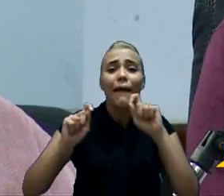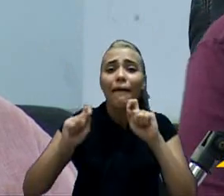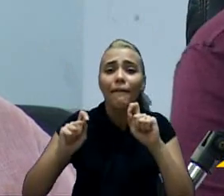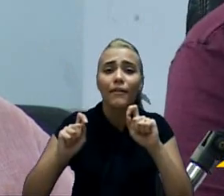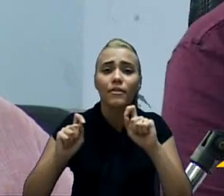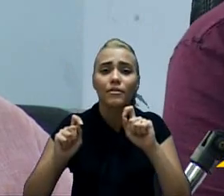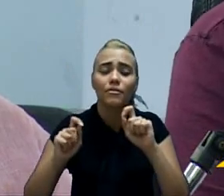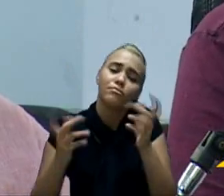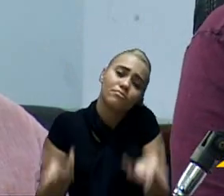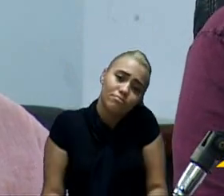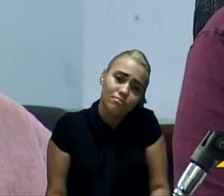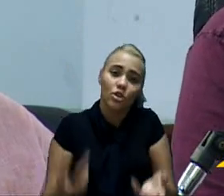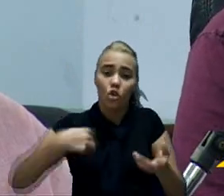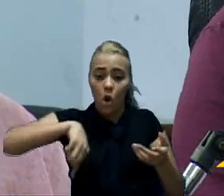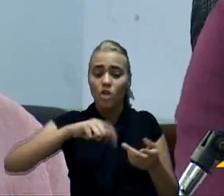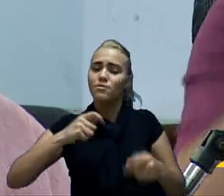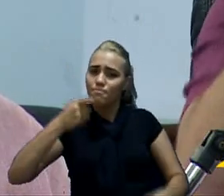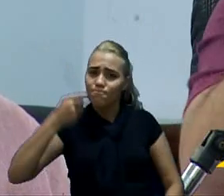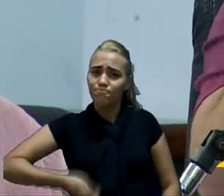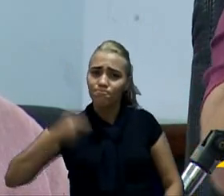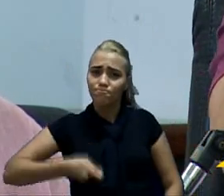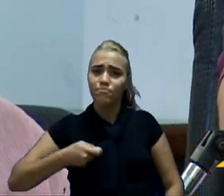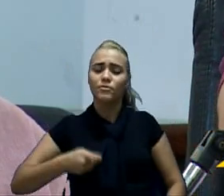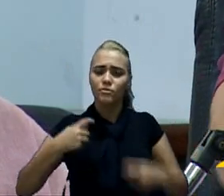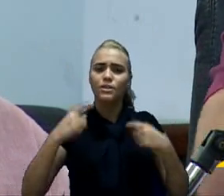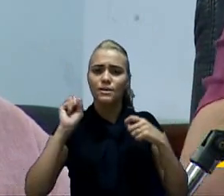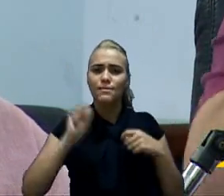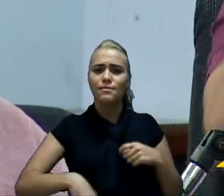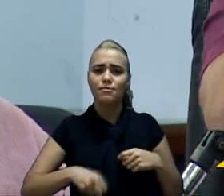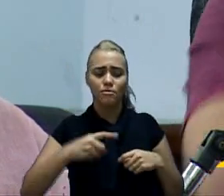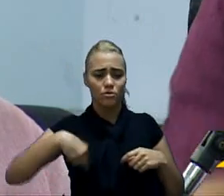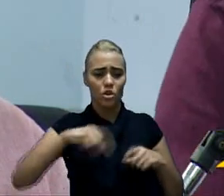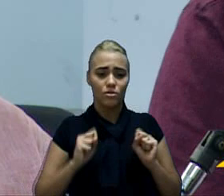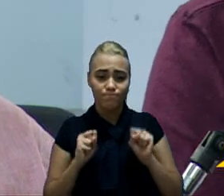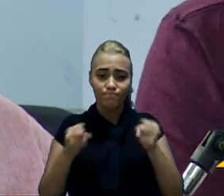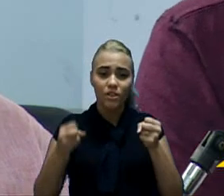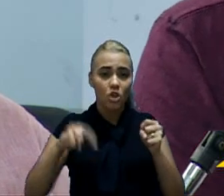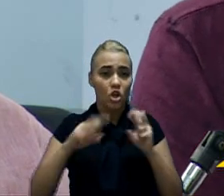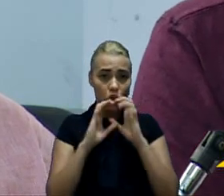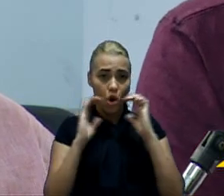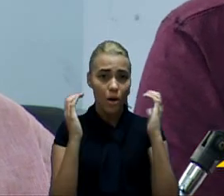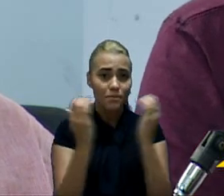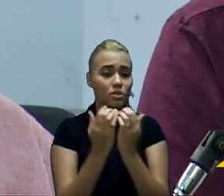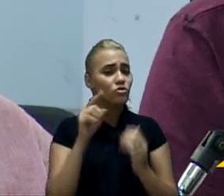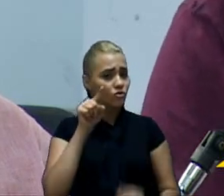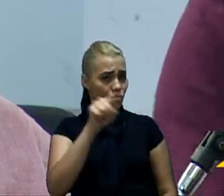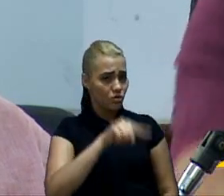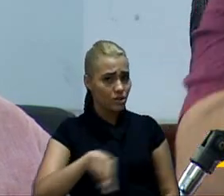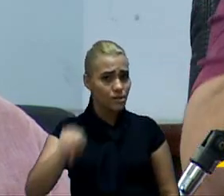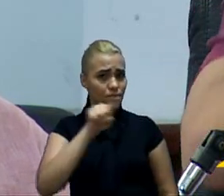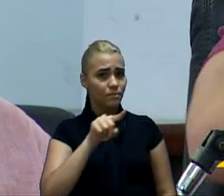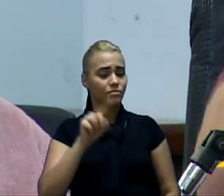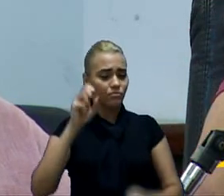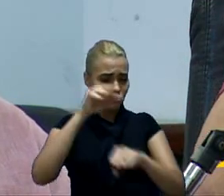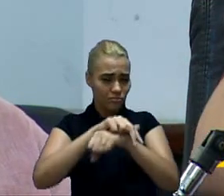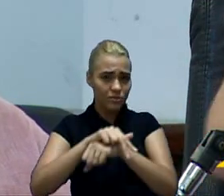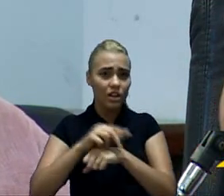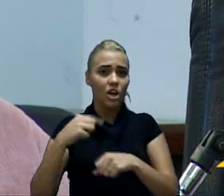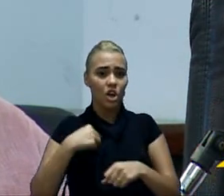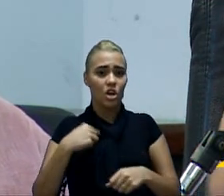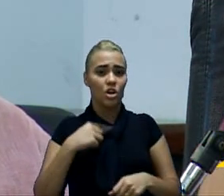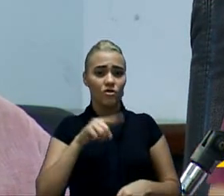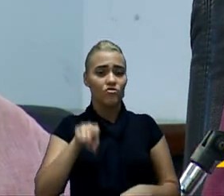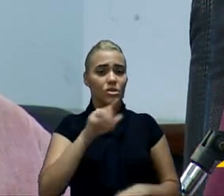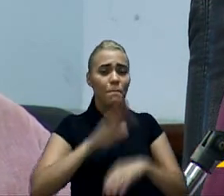Então, o nosso papel tem que ser bem executado, sim. E esse daqui, essa comissão que os senhores fazem parte hoje, eu considero